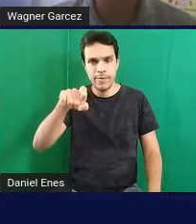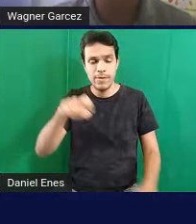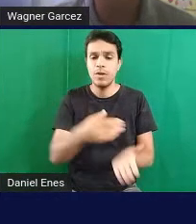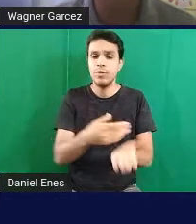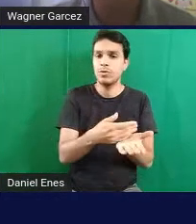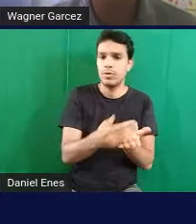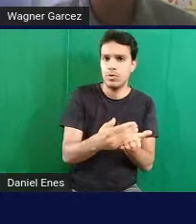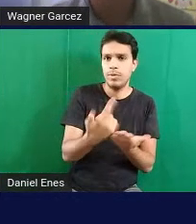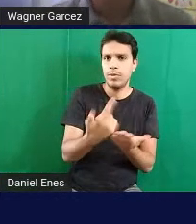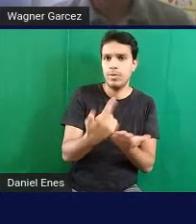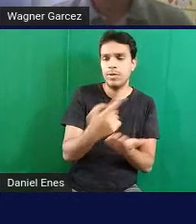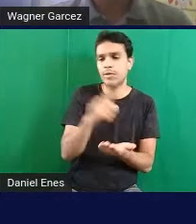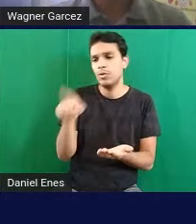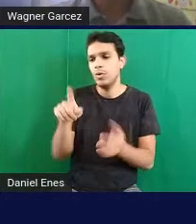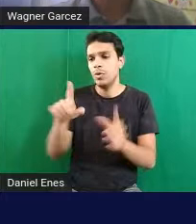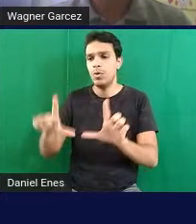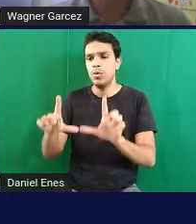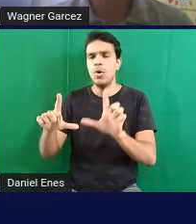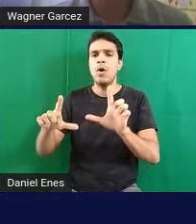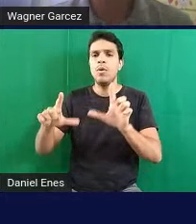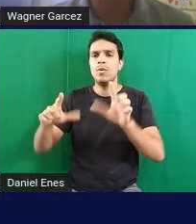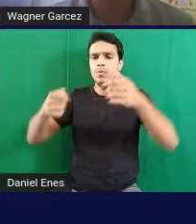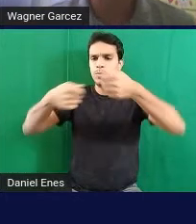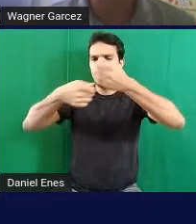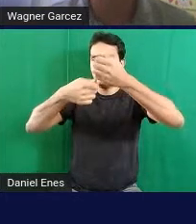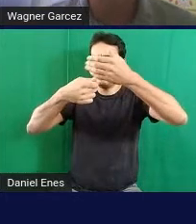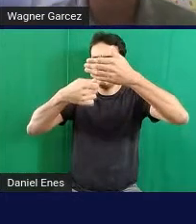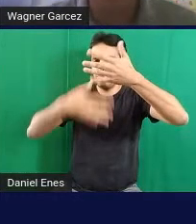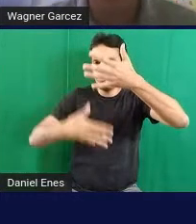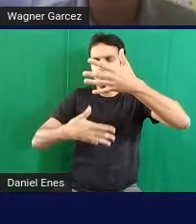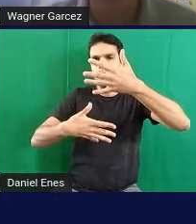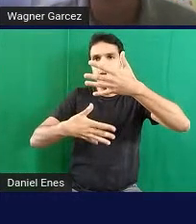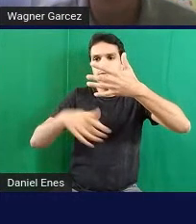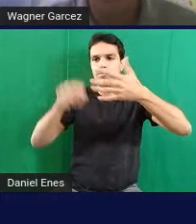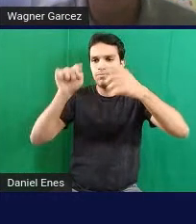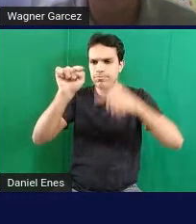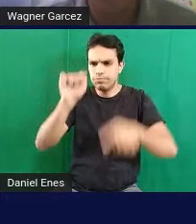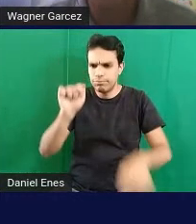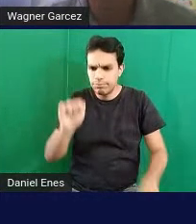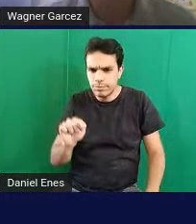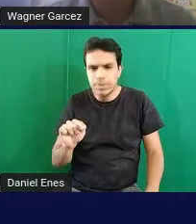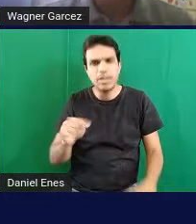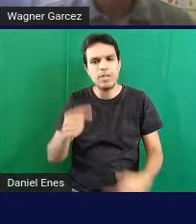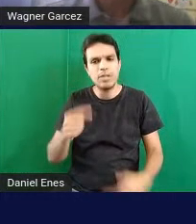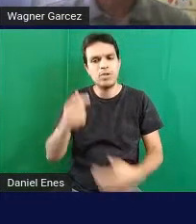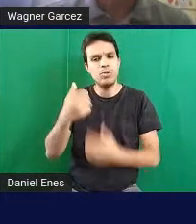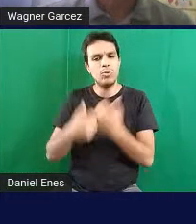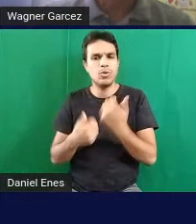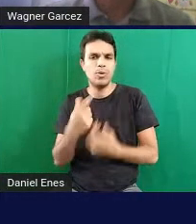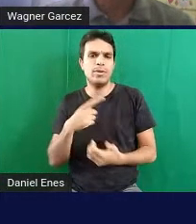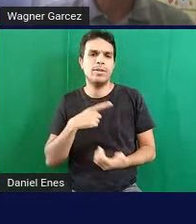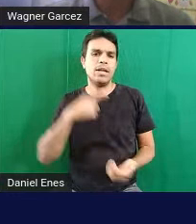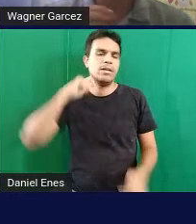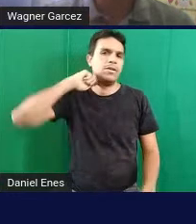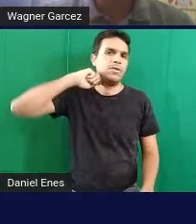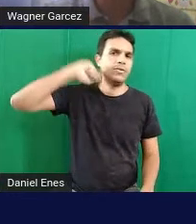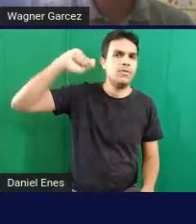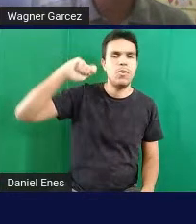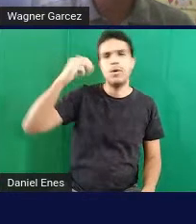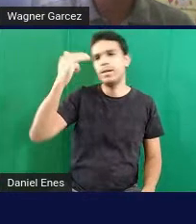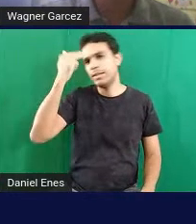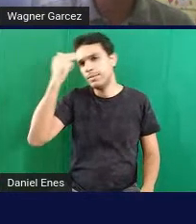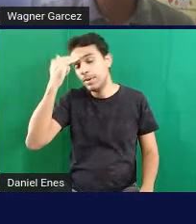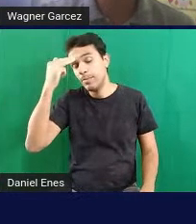do menu de jogos. Se você conseguir ali, dá para você ver, tem jogo de forca, jogo da memória, tem vários jogos. Ela lembra